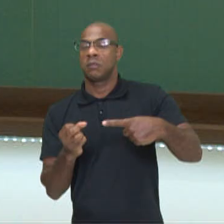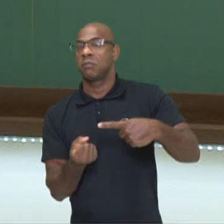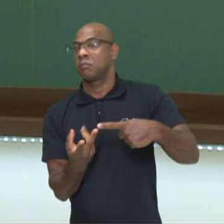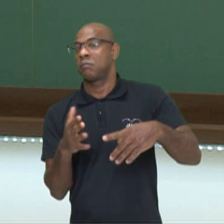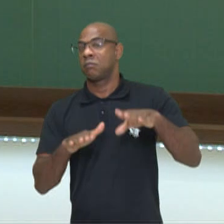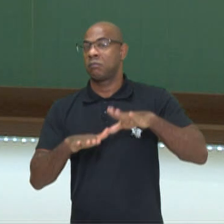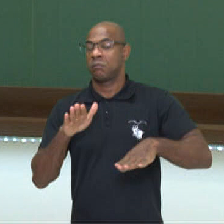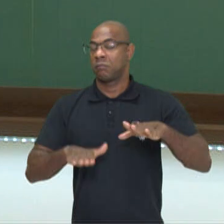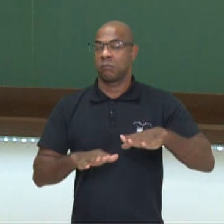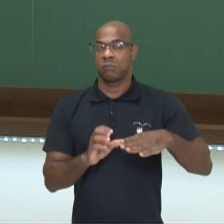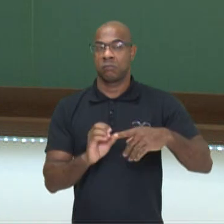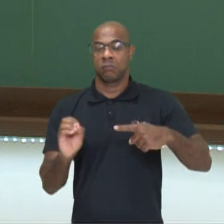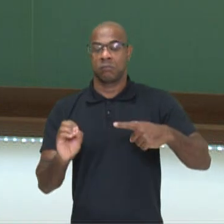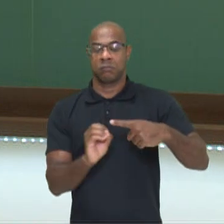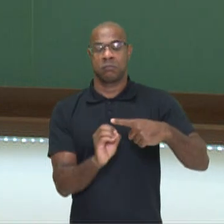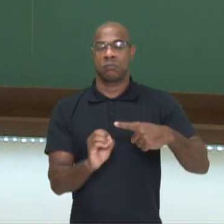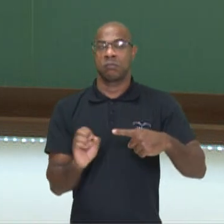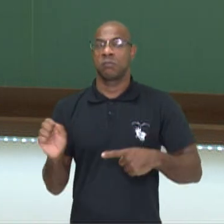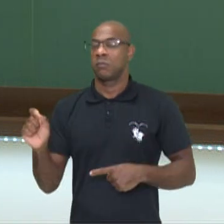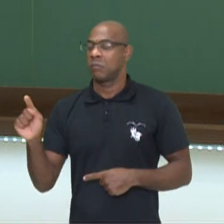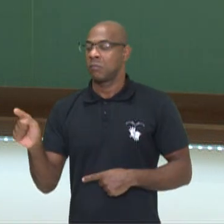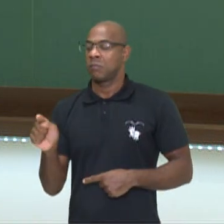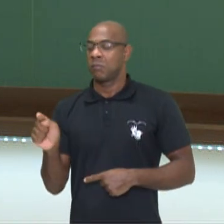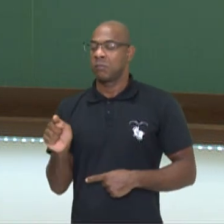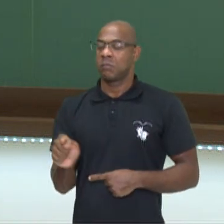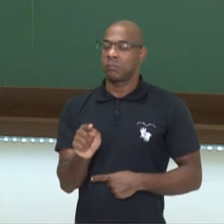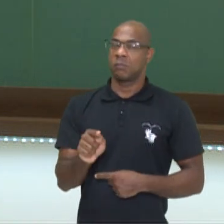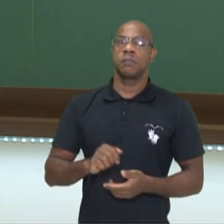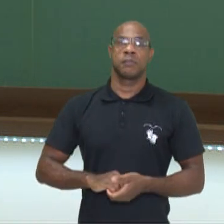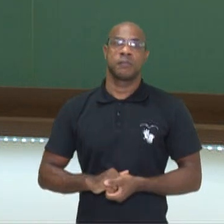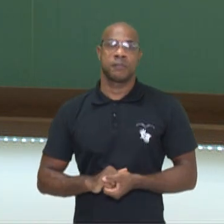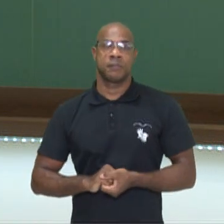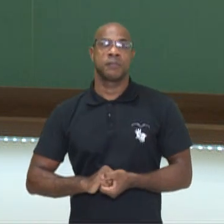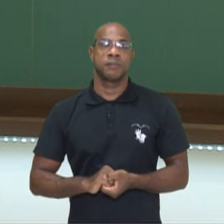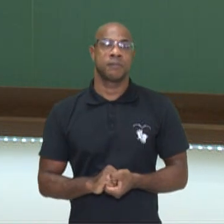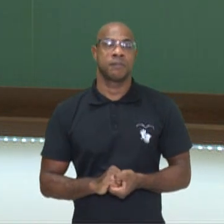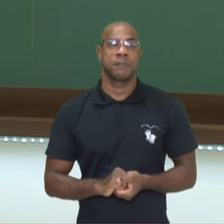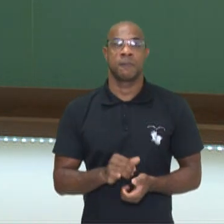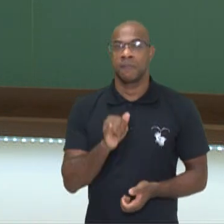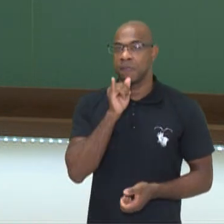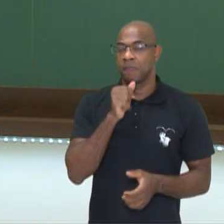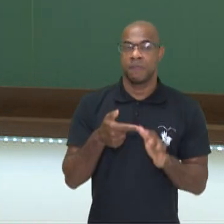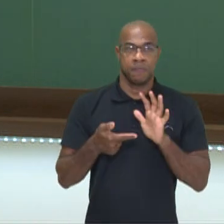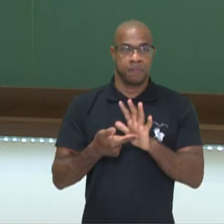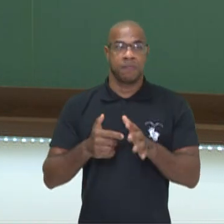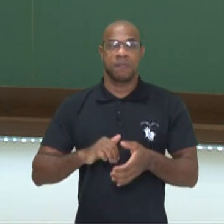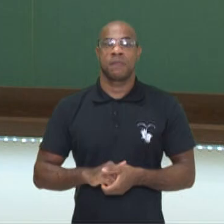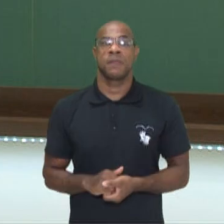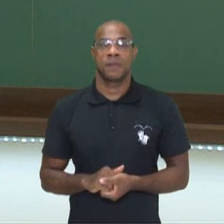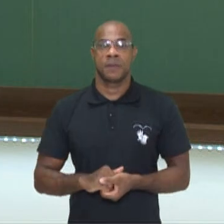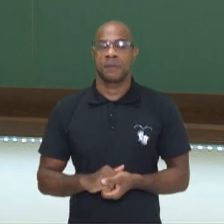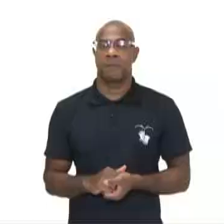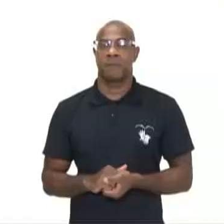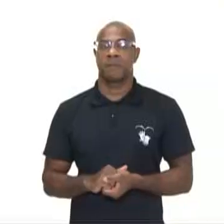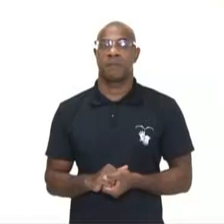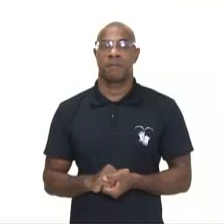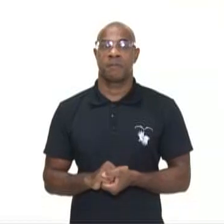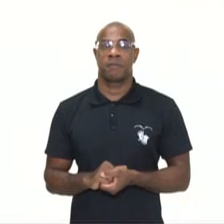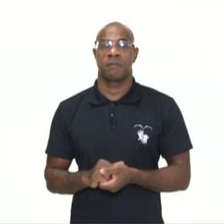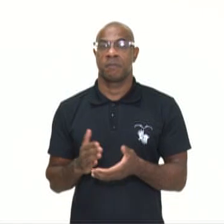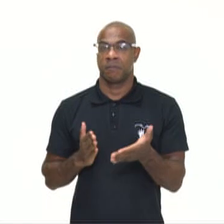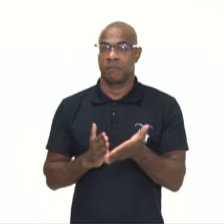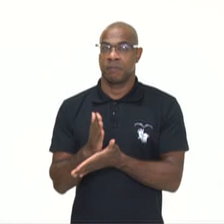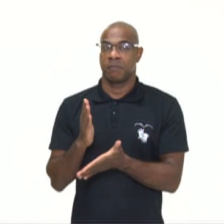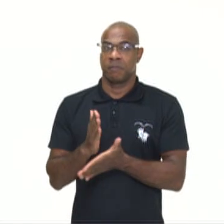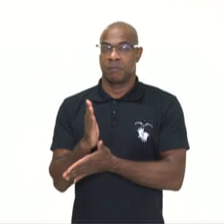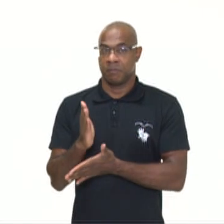Beleza? Então, aí a nossa dica para você. Um exemplo para a gente pensar. Para ser aprovado em